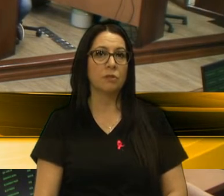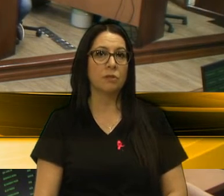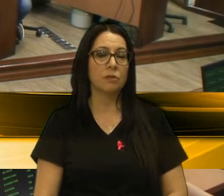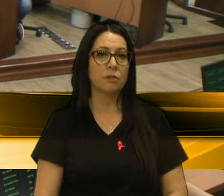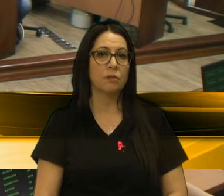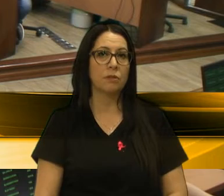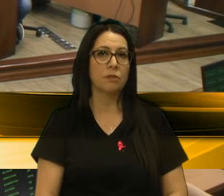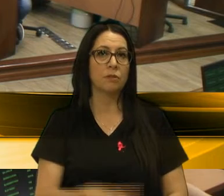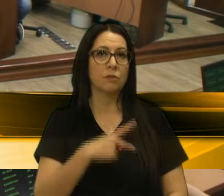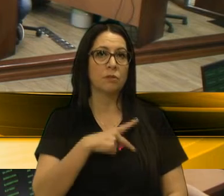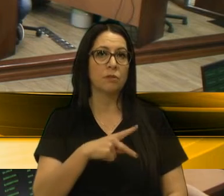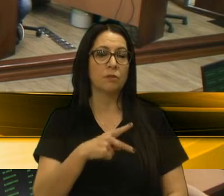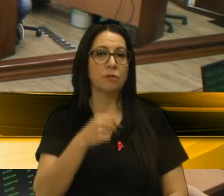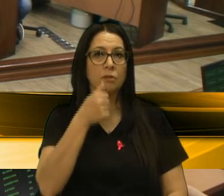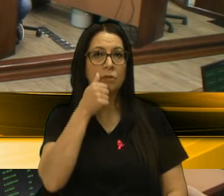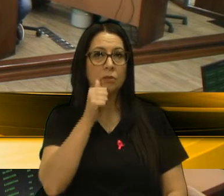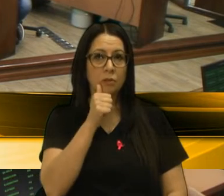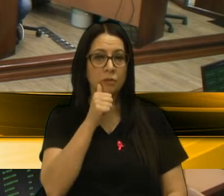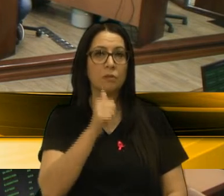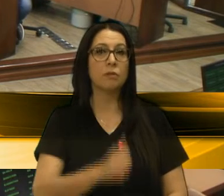Senhora Presidente, Paulo Iores.